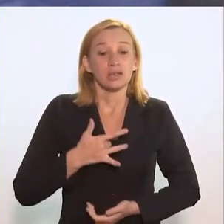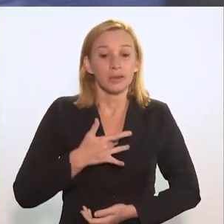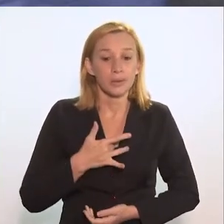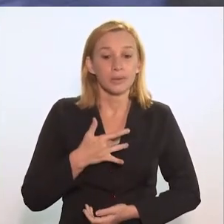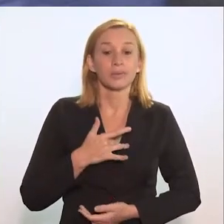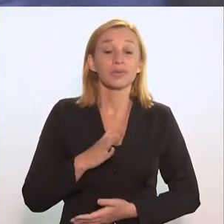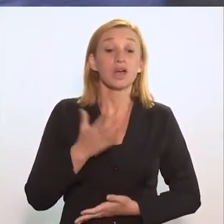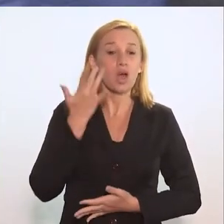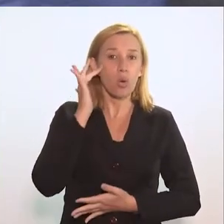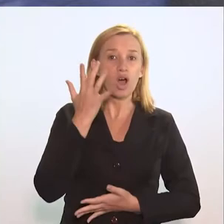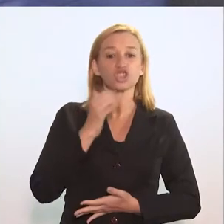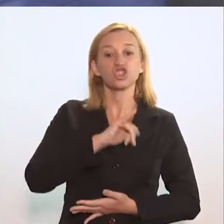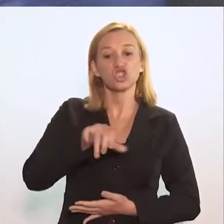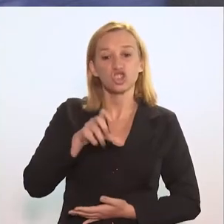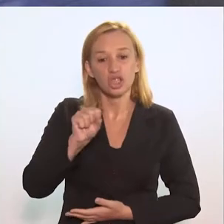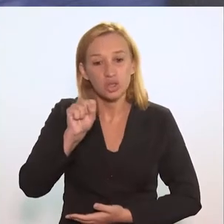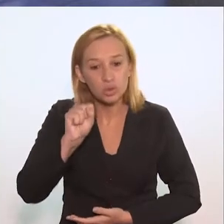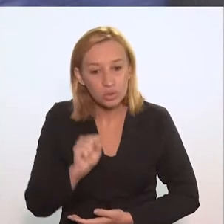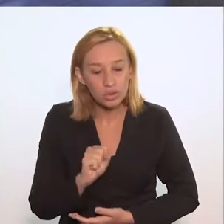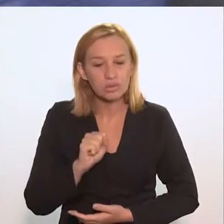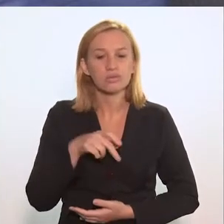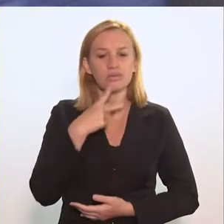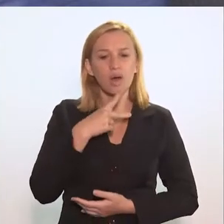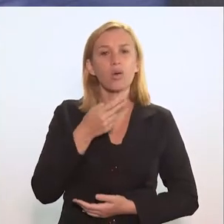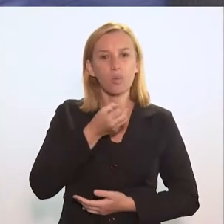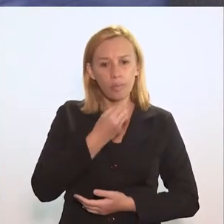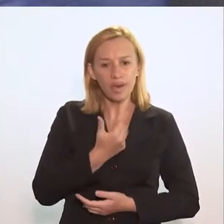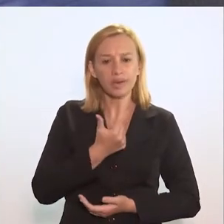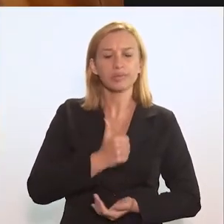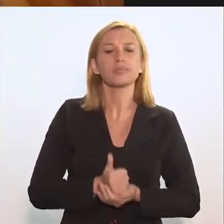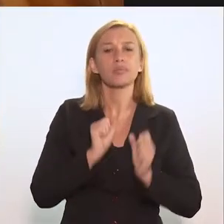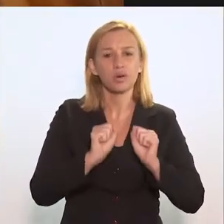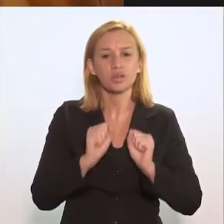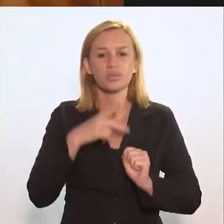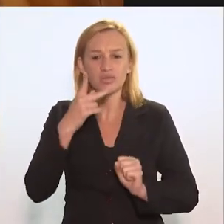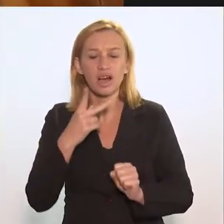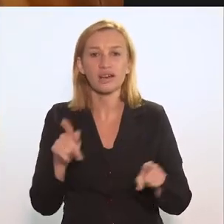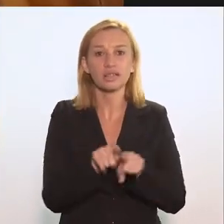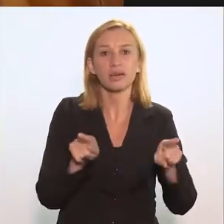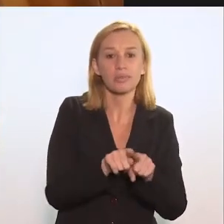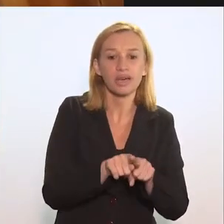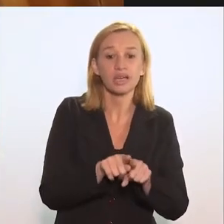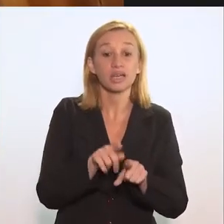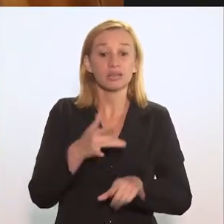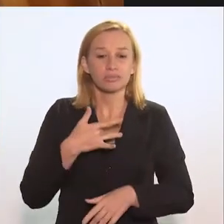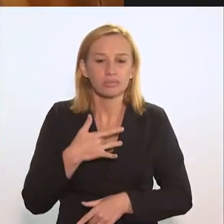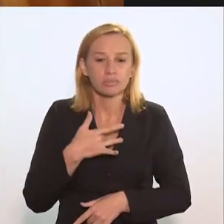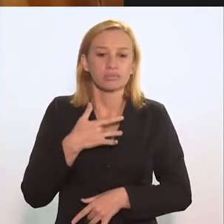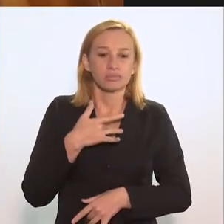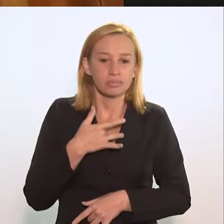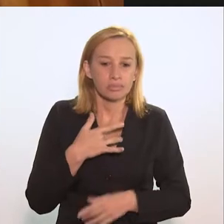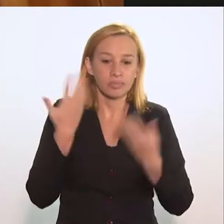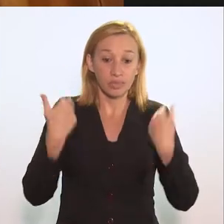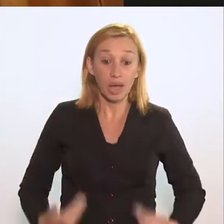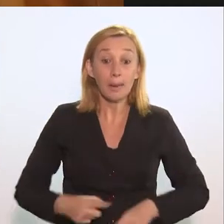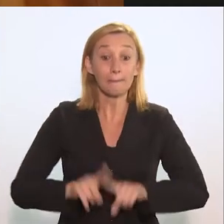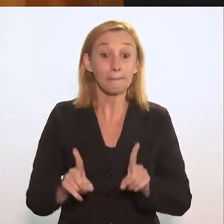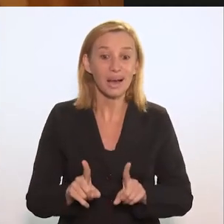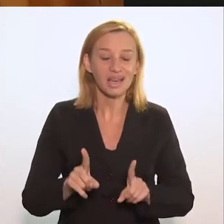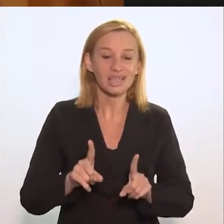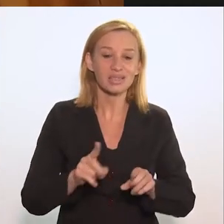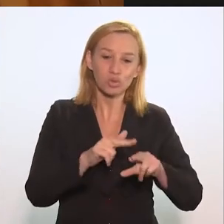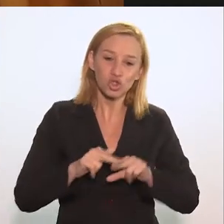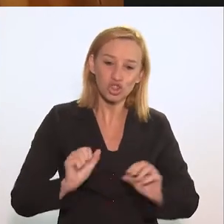justa com a tuberculose. Bom, acho que o Jesus deu um pouco do cenário epidemiológico. A gente pode falar também que a tuberculose é uma doença